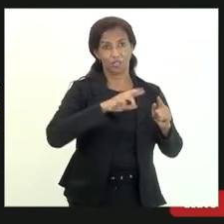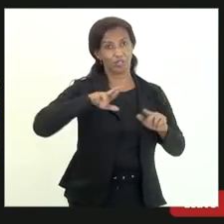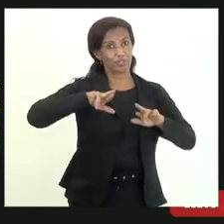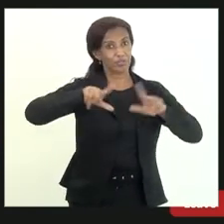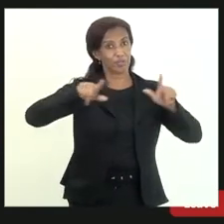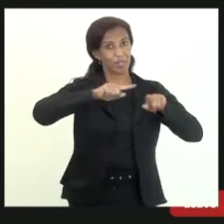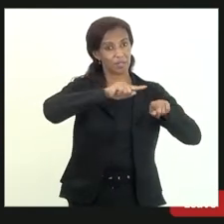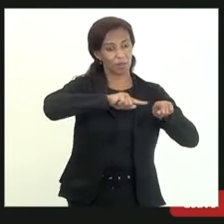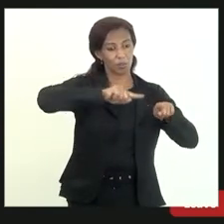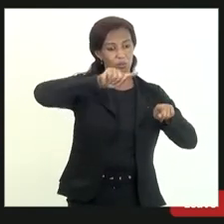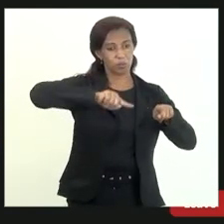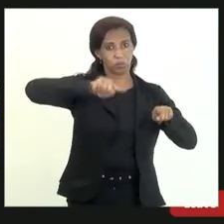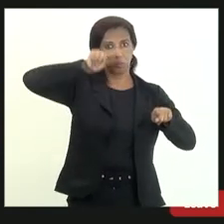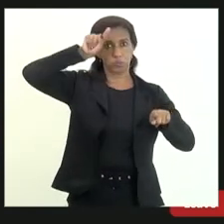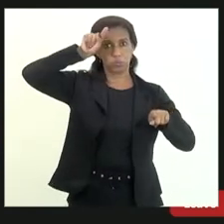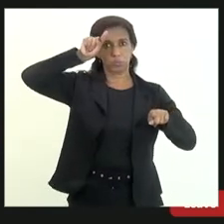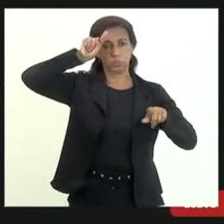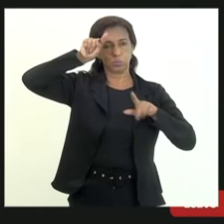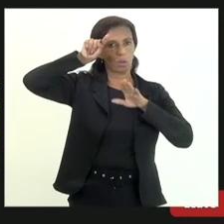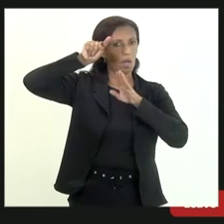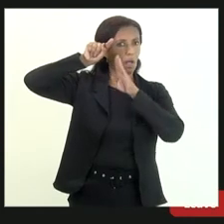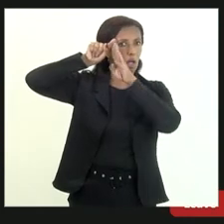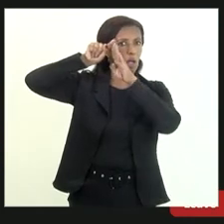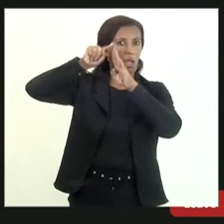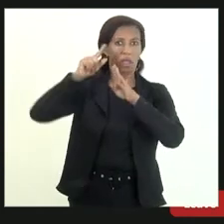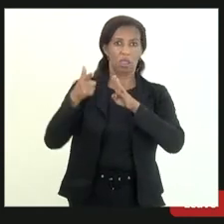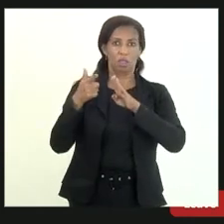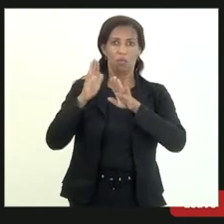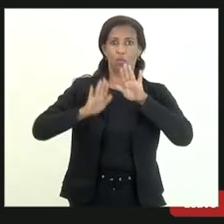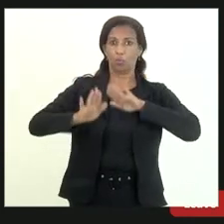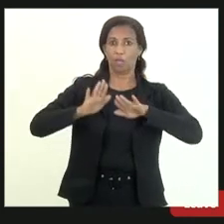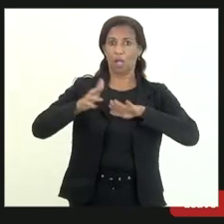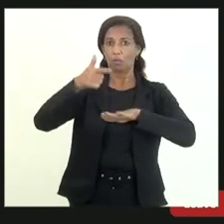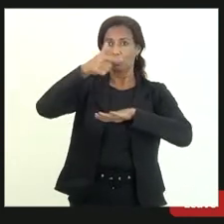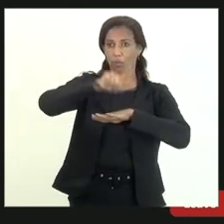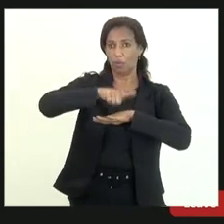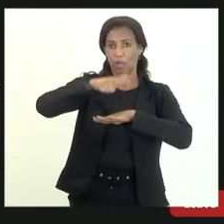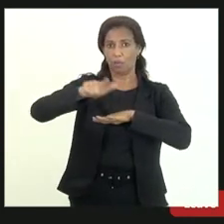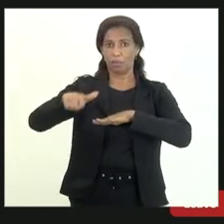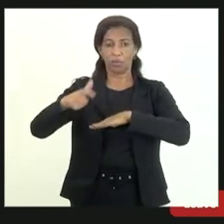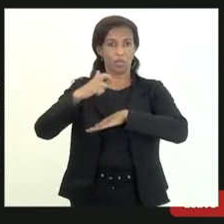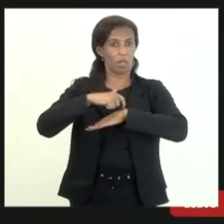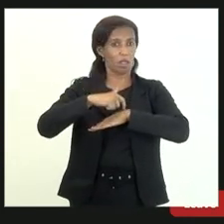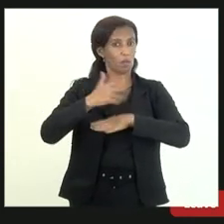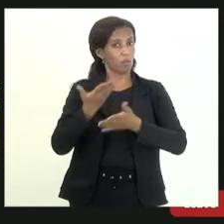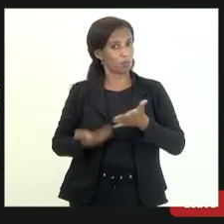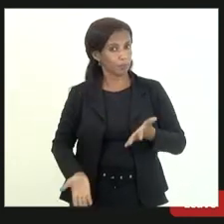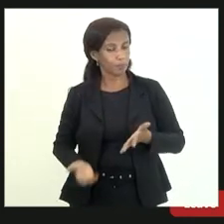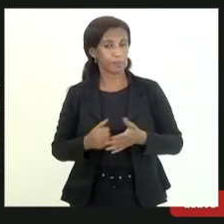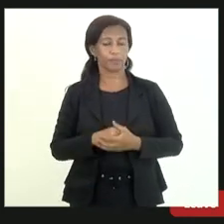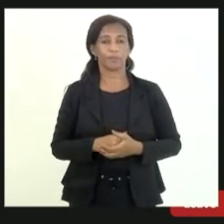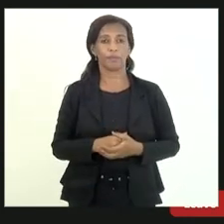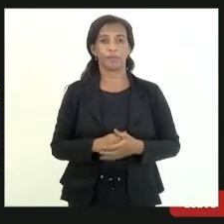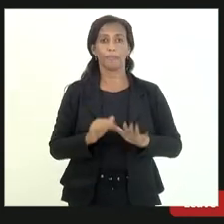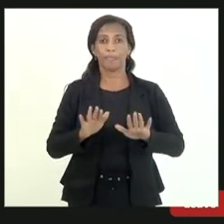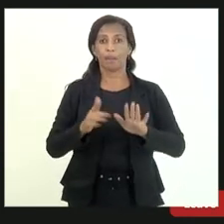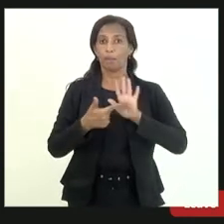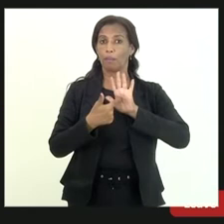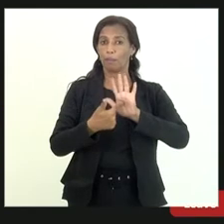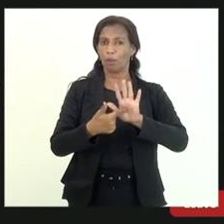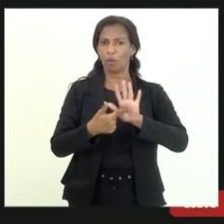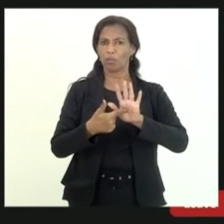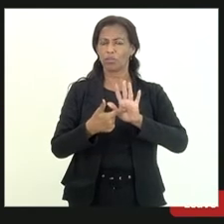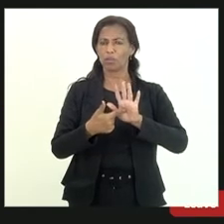vou tomar a liberdade de não repetir para também não tomar o tempo de vossas excelências mas aqui mostra